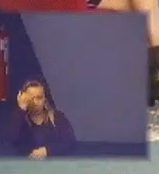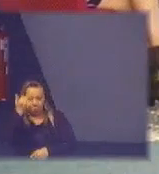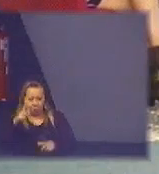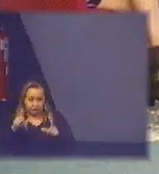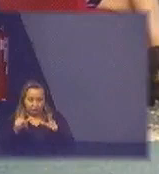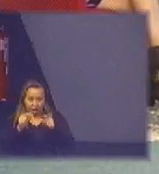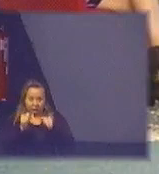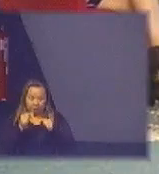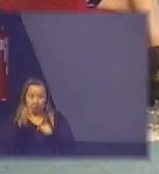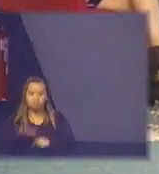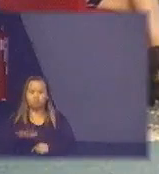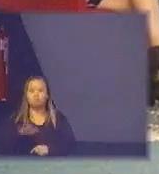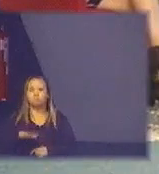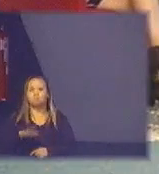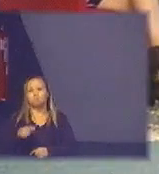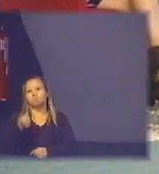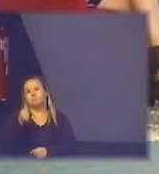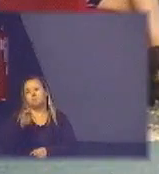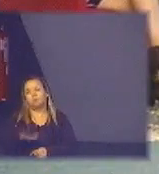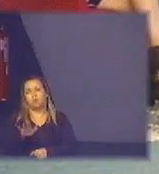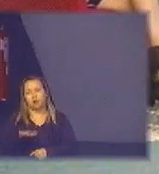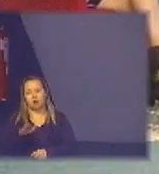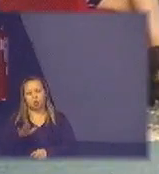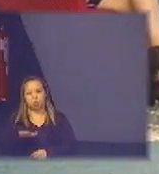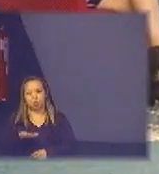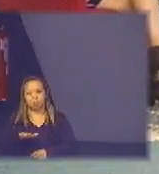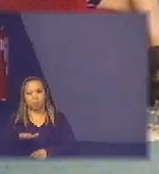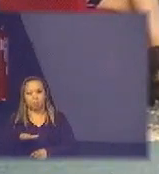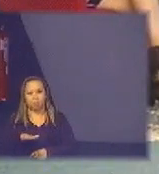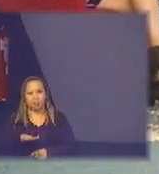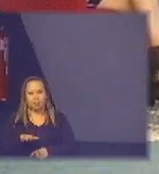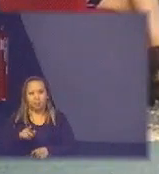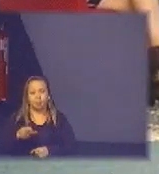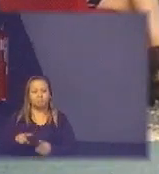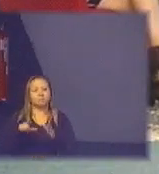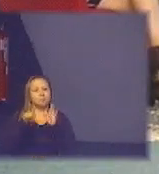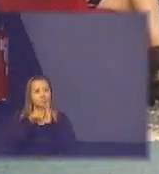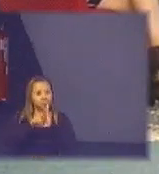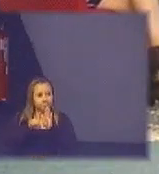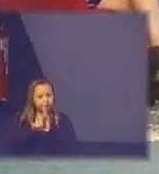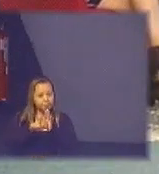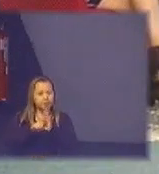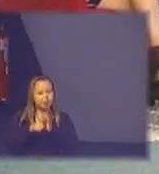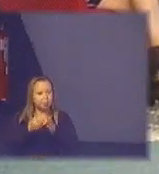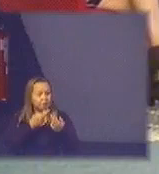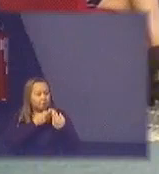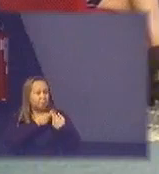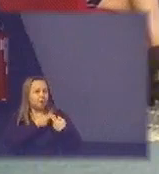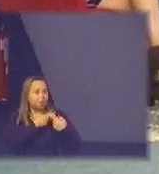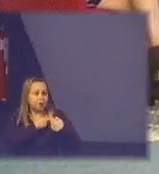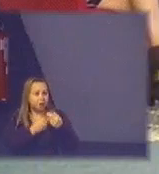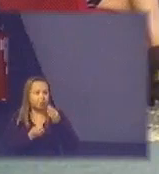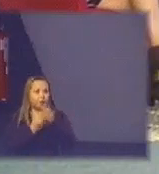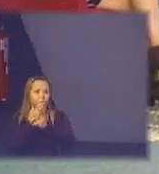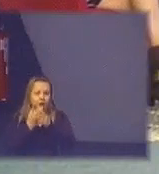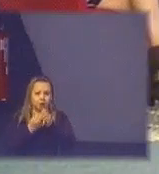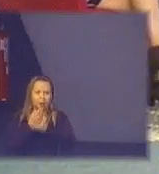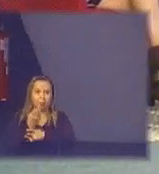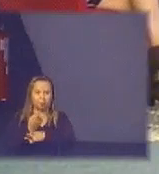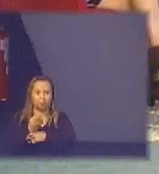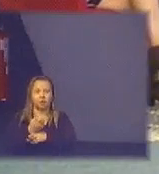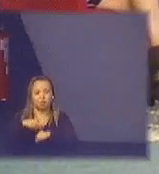transferir a responsabilidade financeira desse custo para quem é de direito pela lei e pela responsabilidade que foi criada pelos princípios